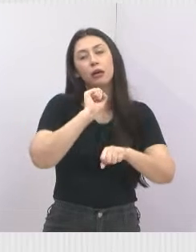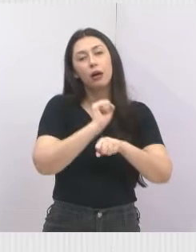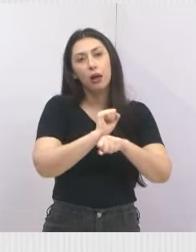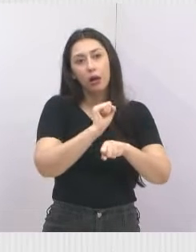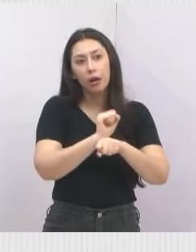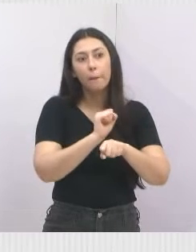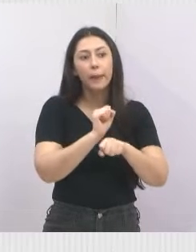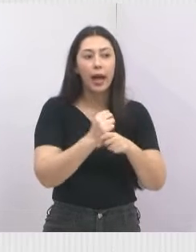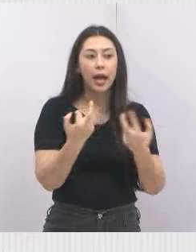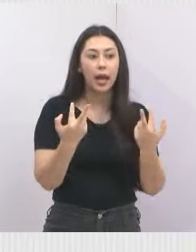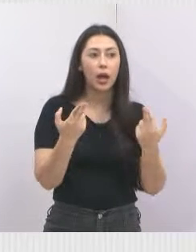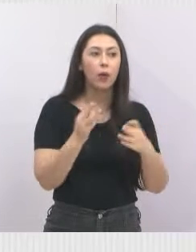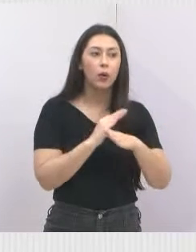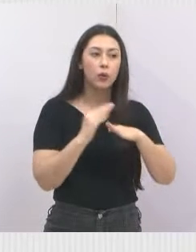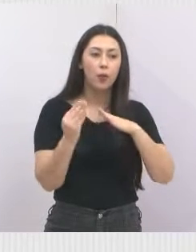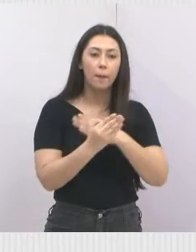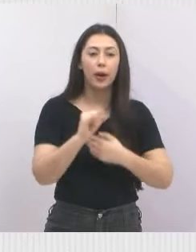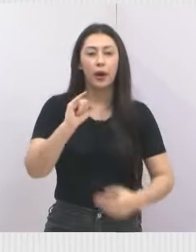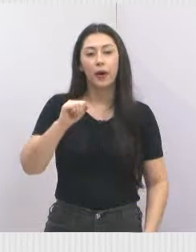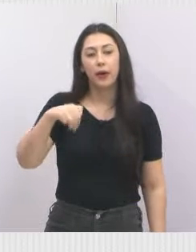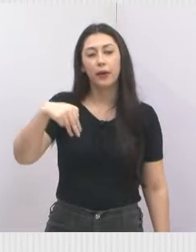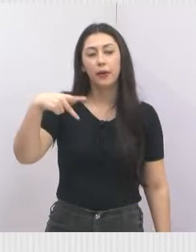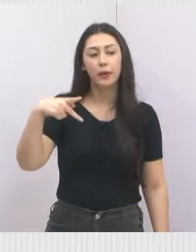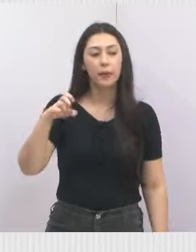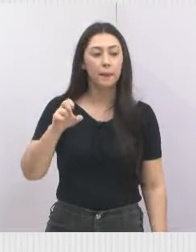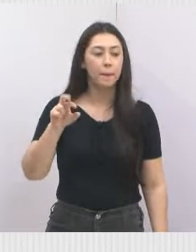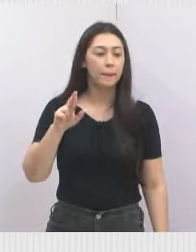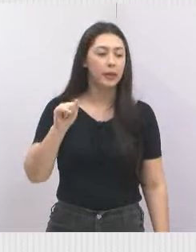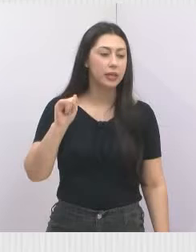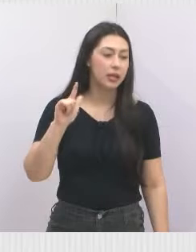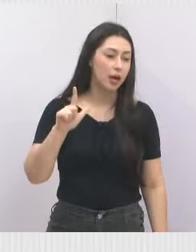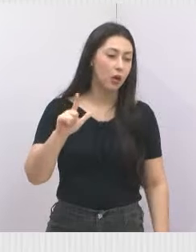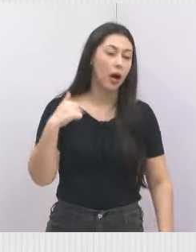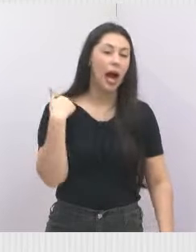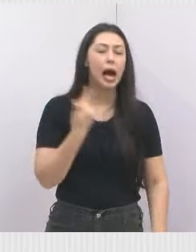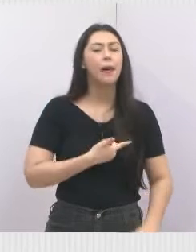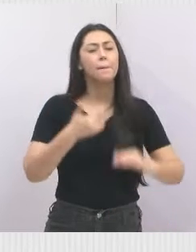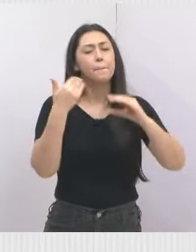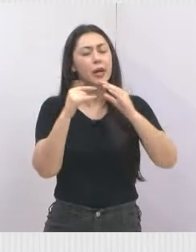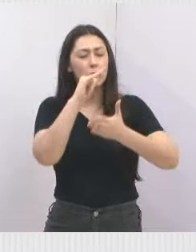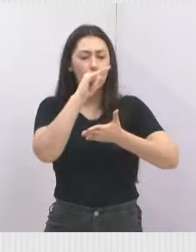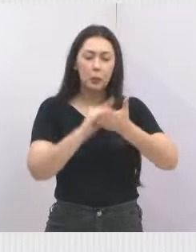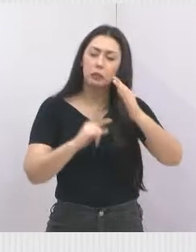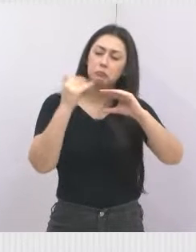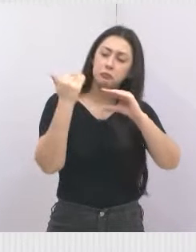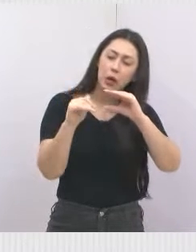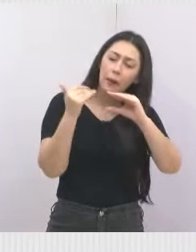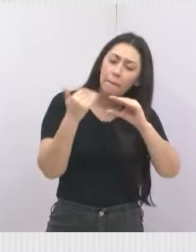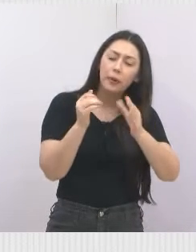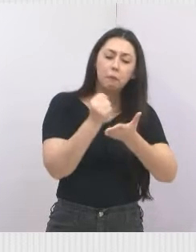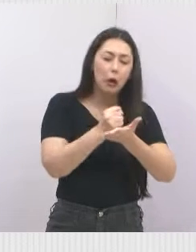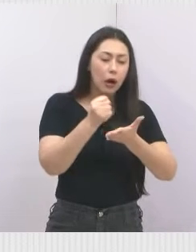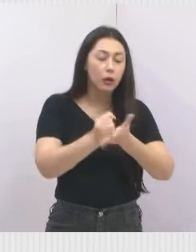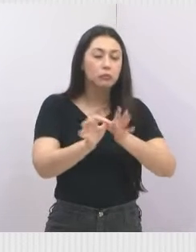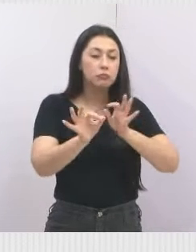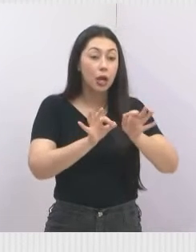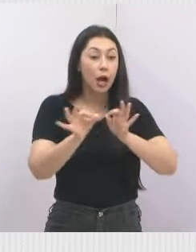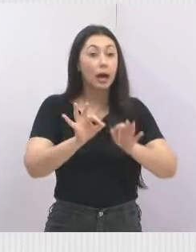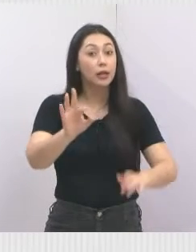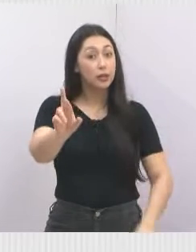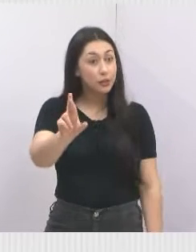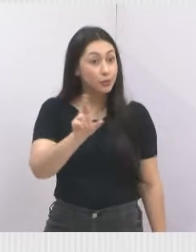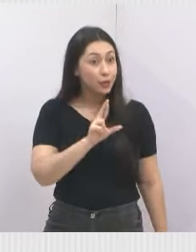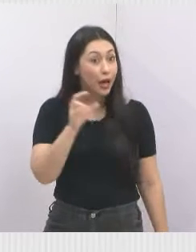Rua 30, no Parque Imperial, aí a gente interferiu junto aí ao Infra, mandamos um documento, né, protocolamos e foi